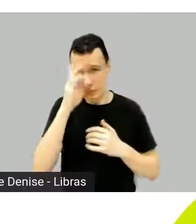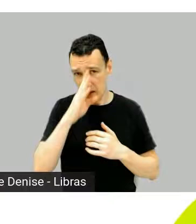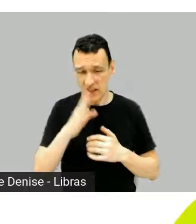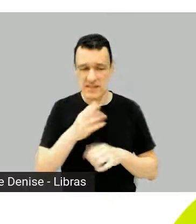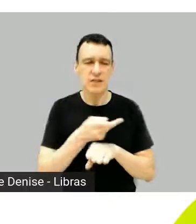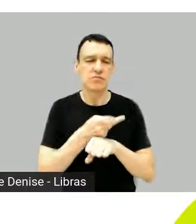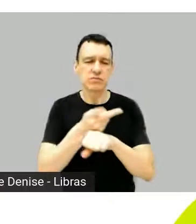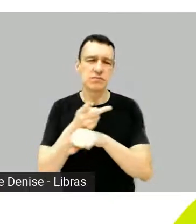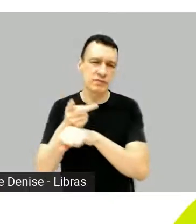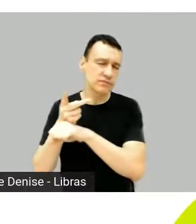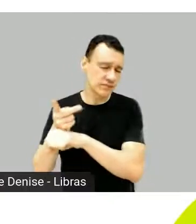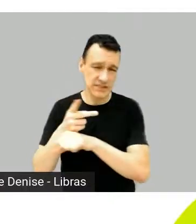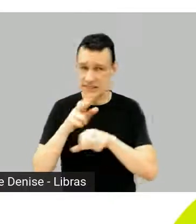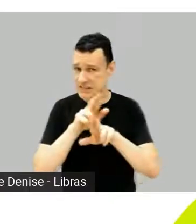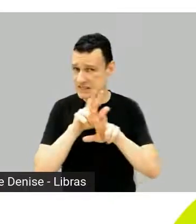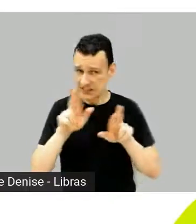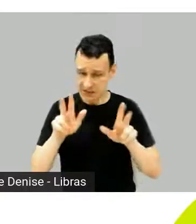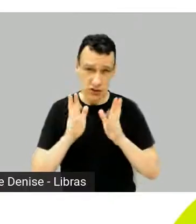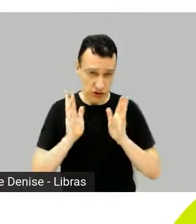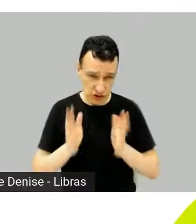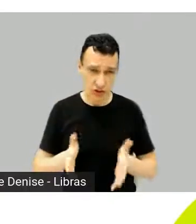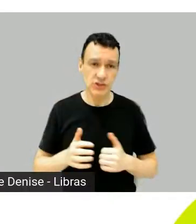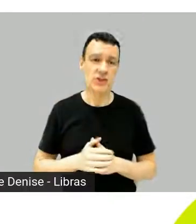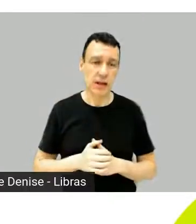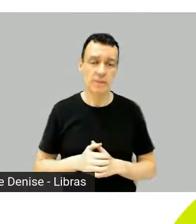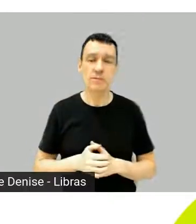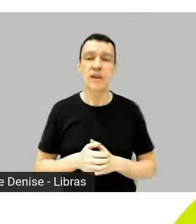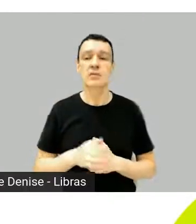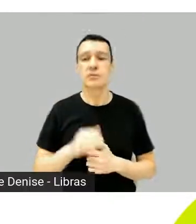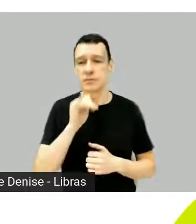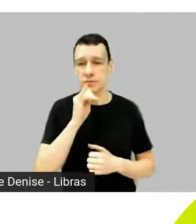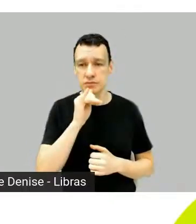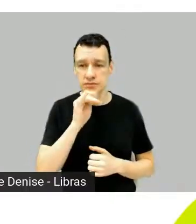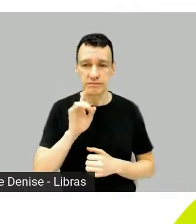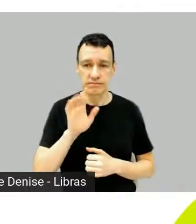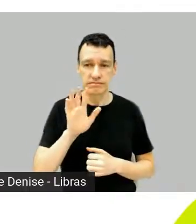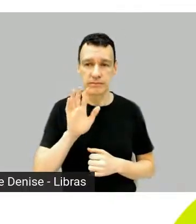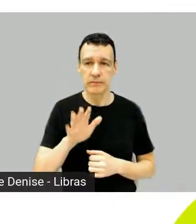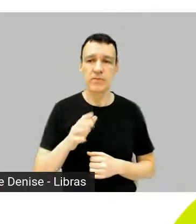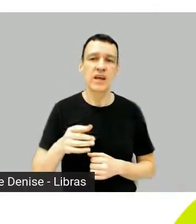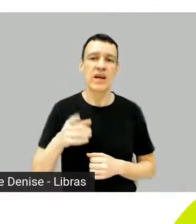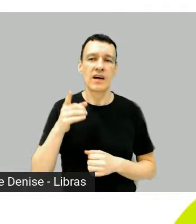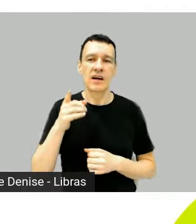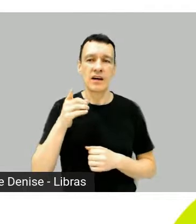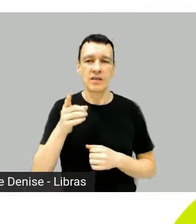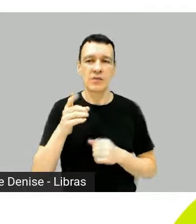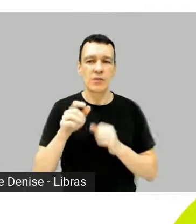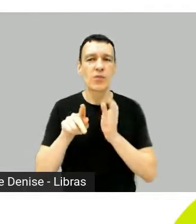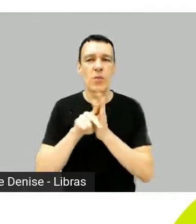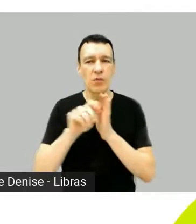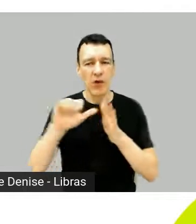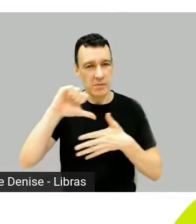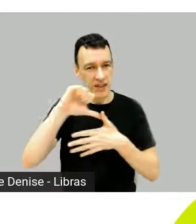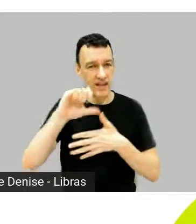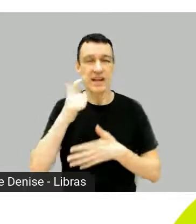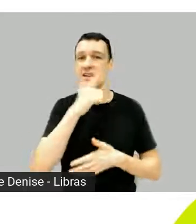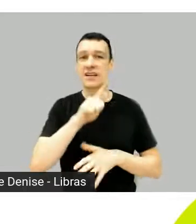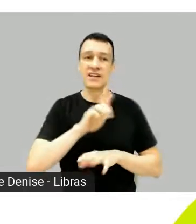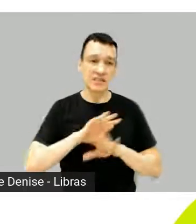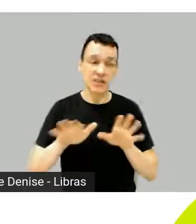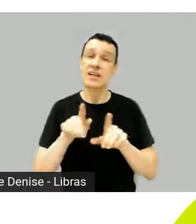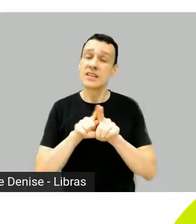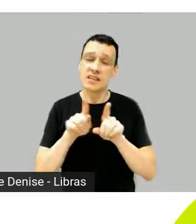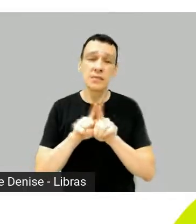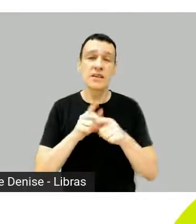entre os quais NHK Sundance, da América Latina, e a série dele, Garota da Moto,